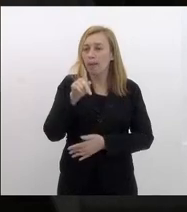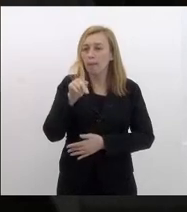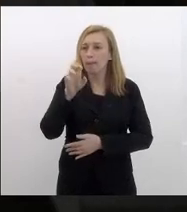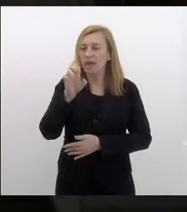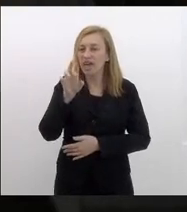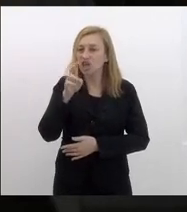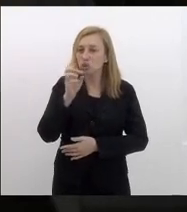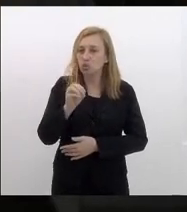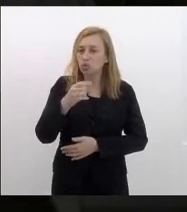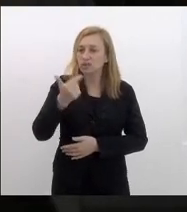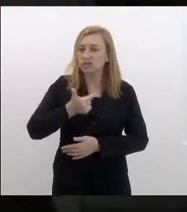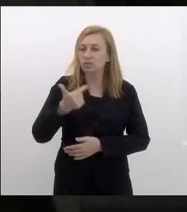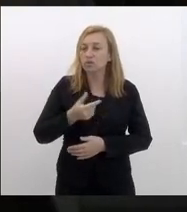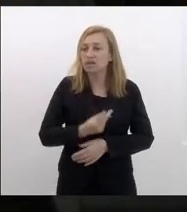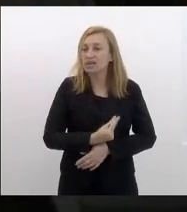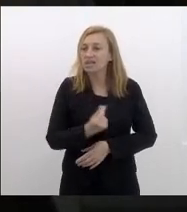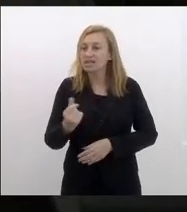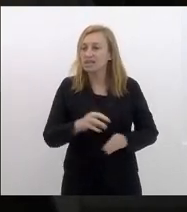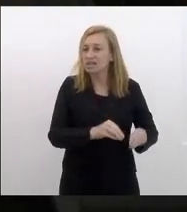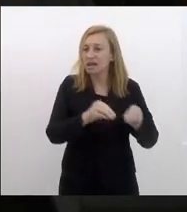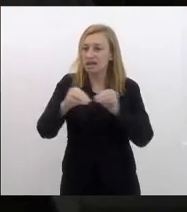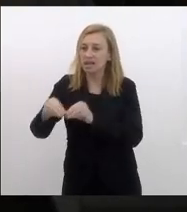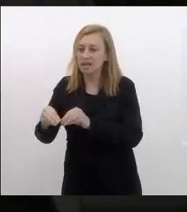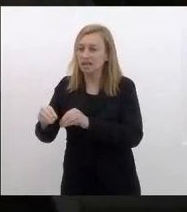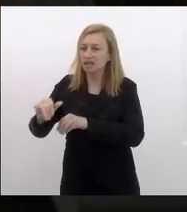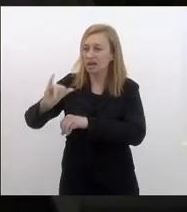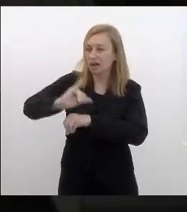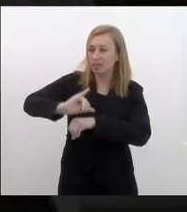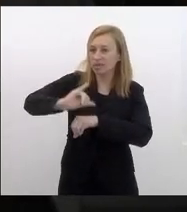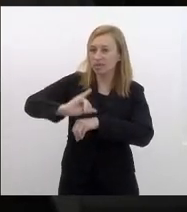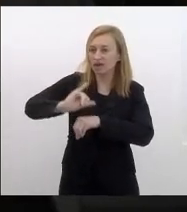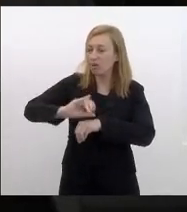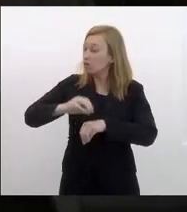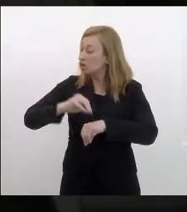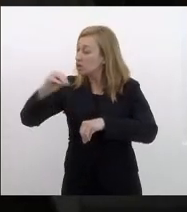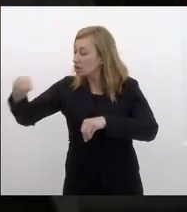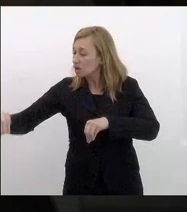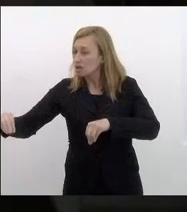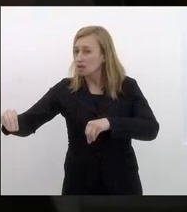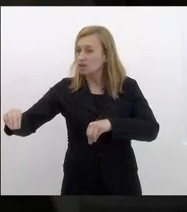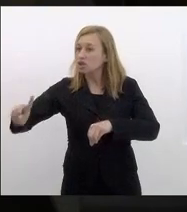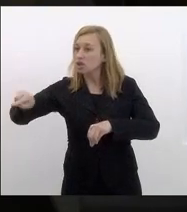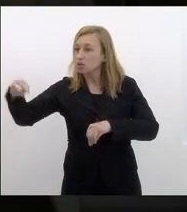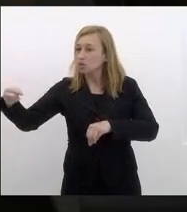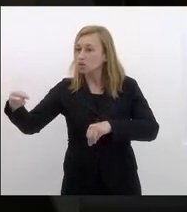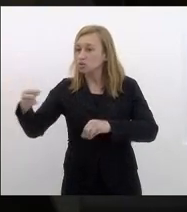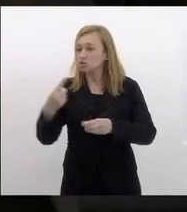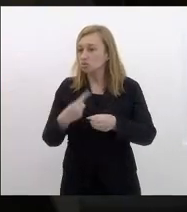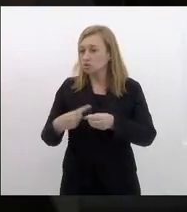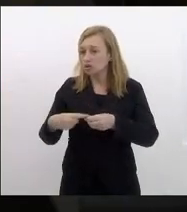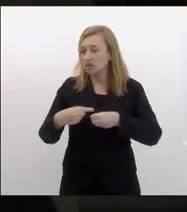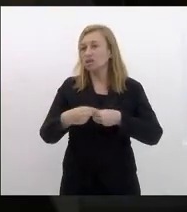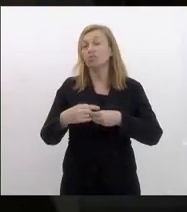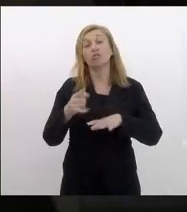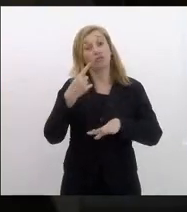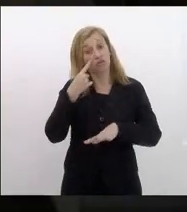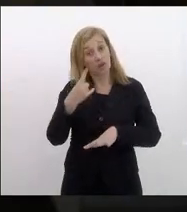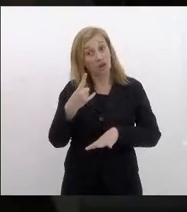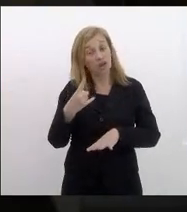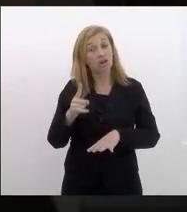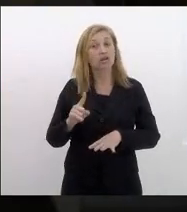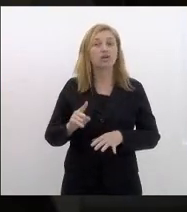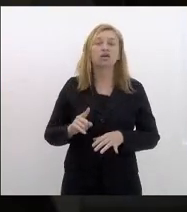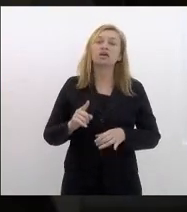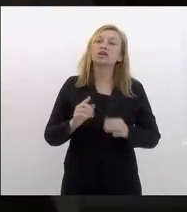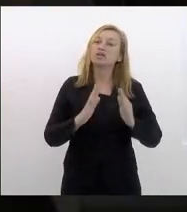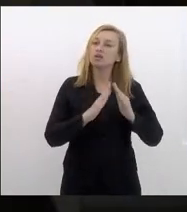saía da capital e se implantava portanto em outro município olha que naquela altura o Pedro